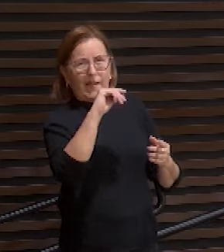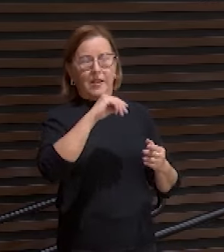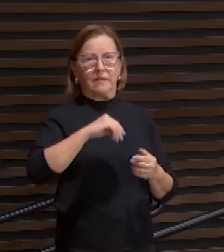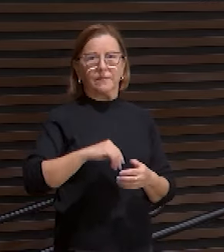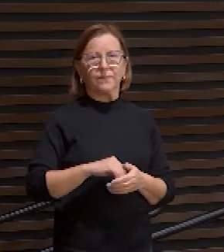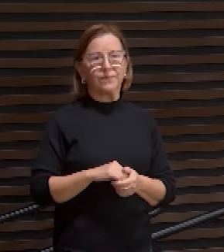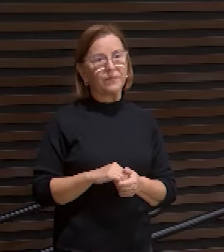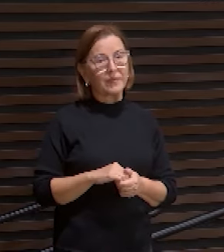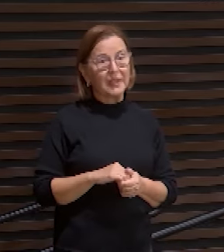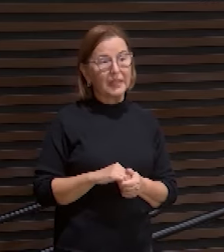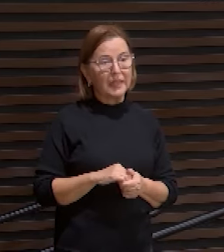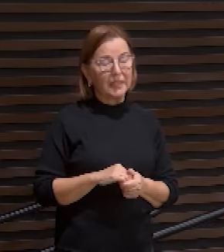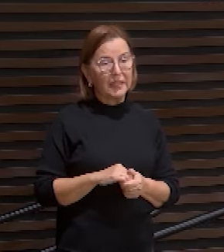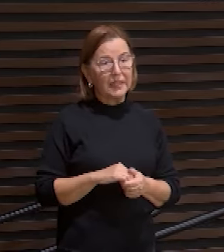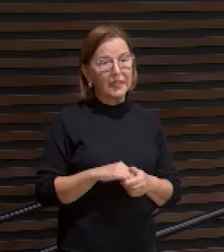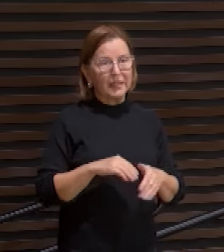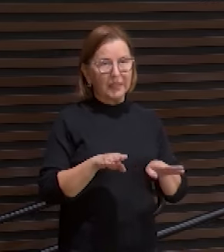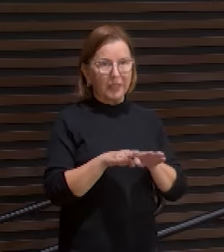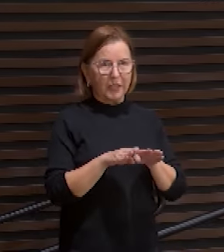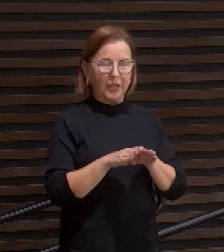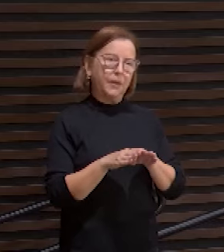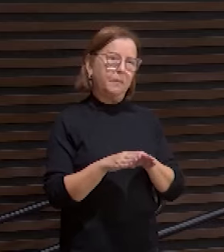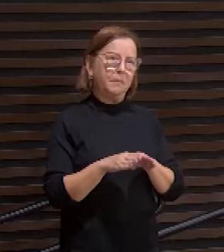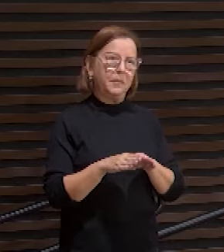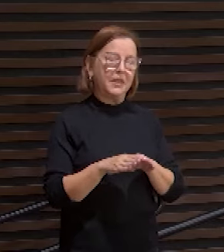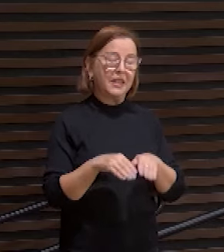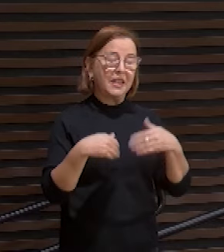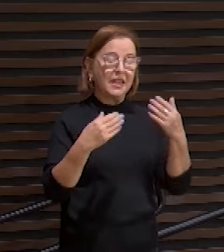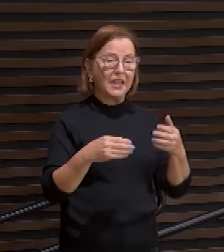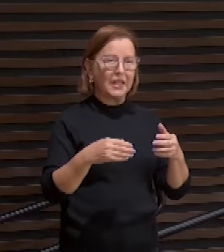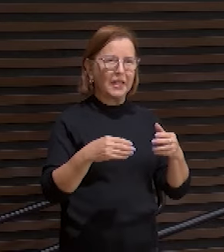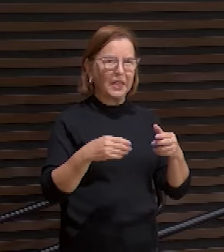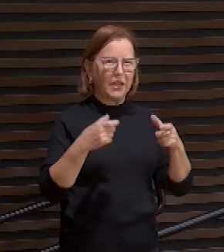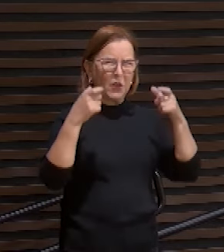E lá no pretório ainda, ele recebeu também uma coroa de espinhos